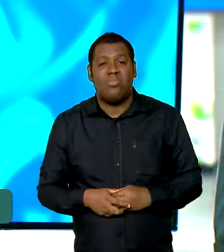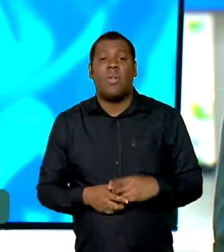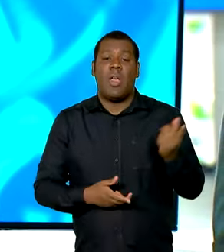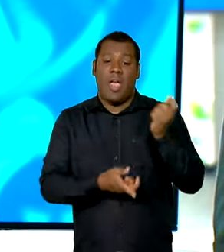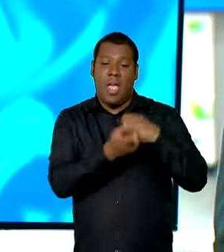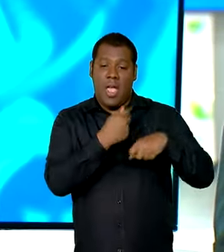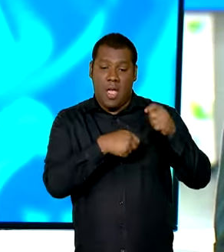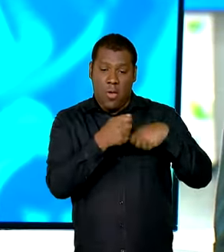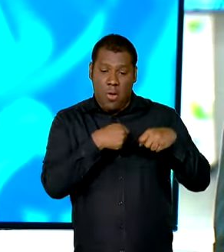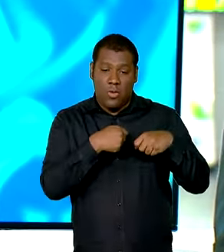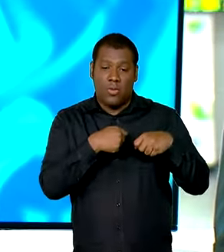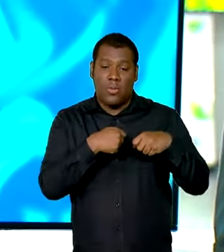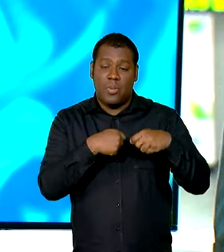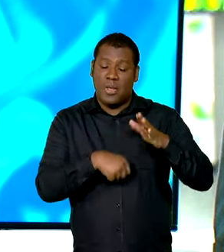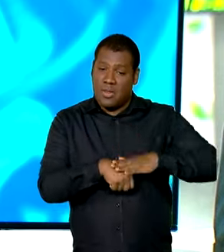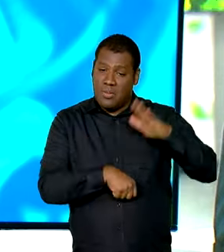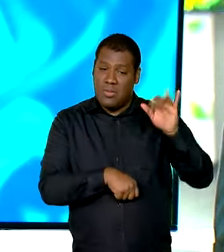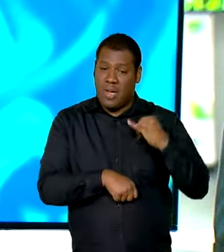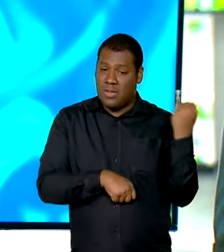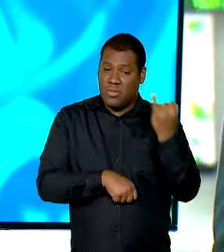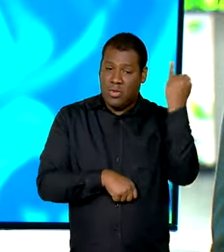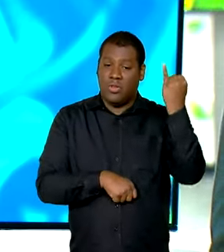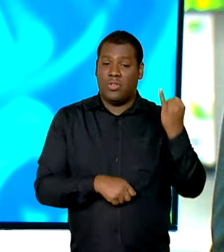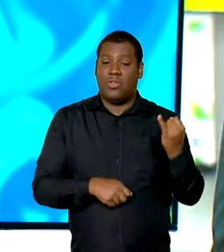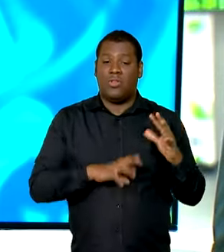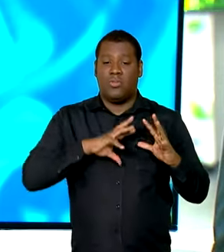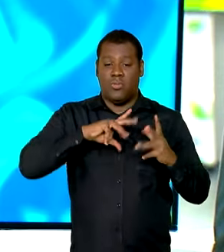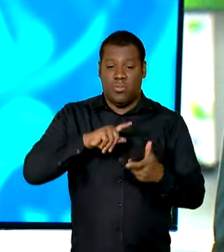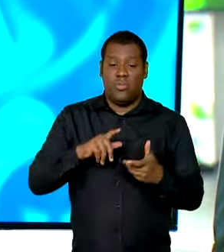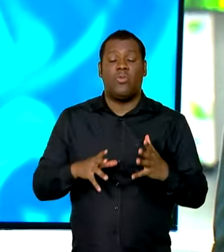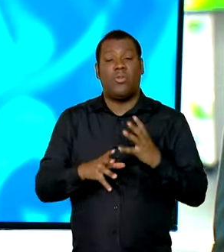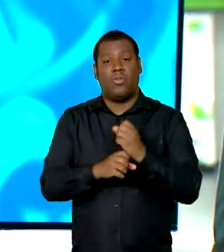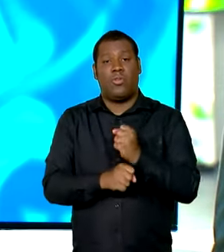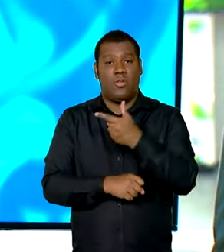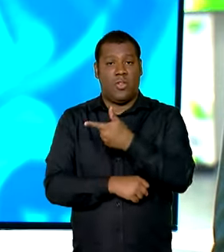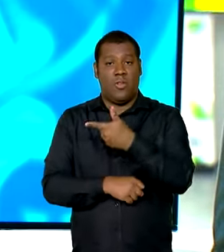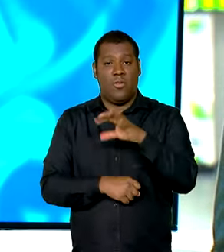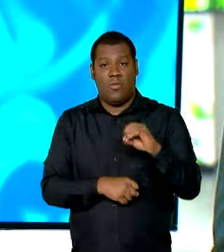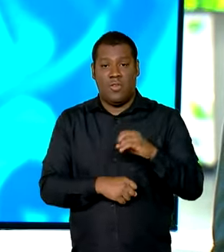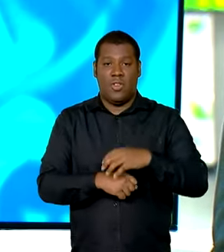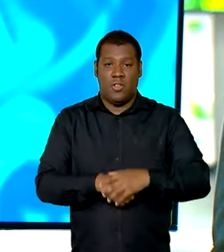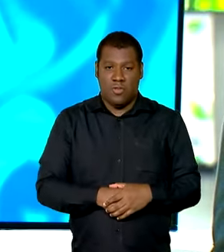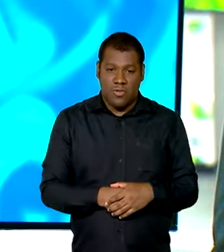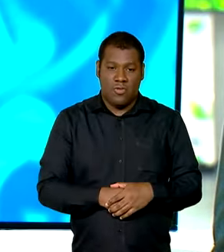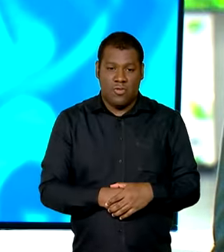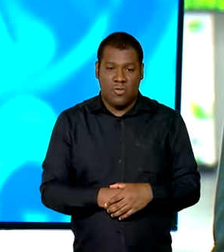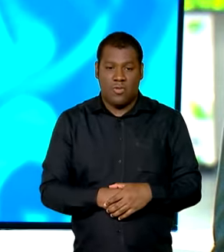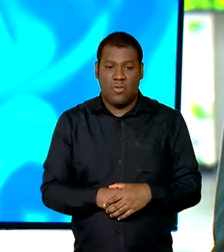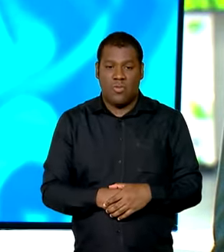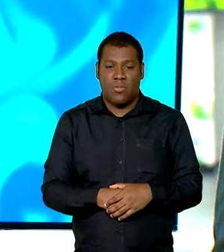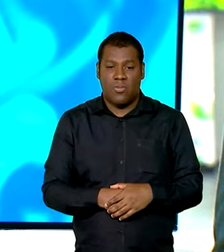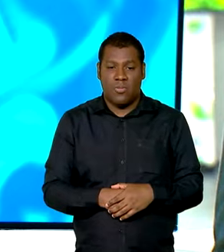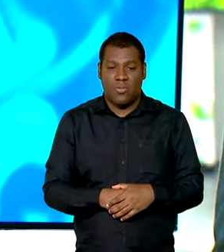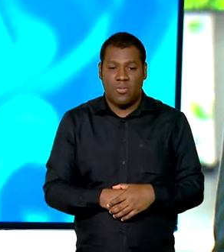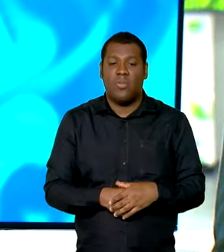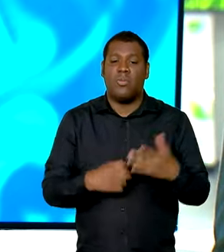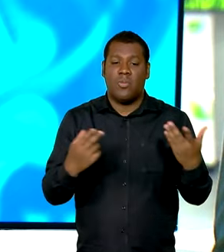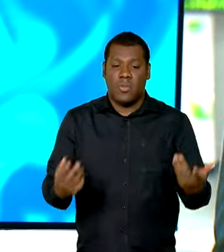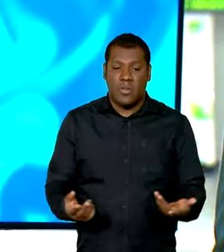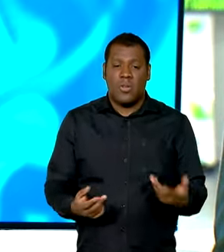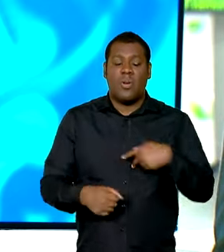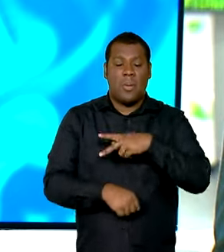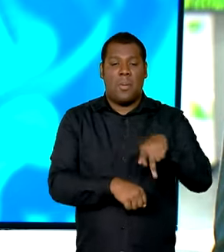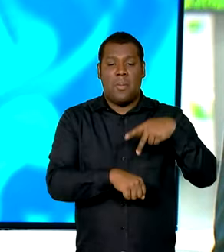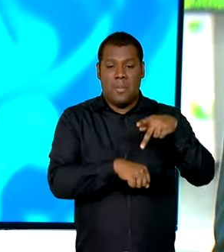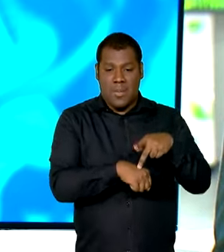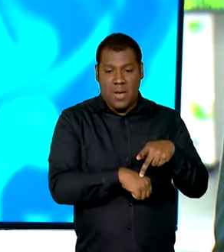economias do mundo que são detentoras de 80% dos recursos financeiros do planeta e são responsáveis